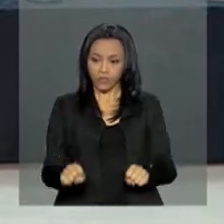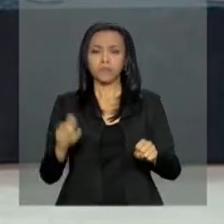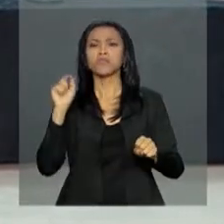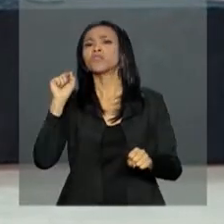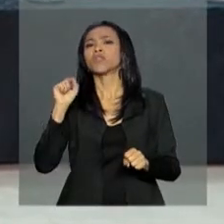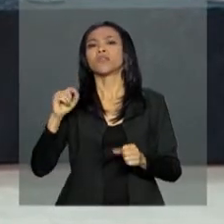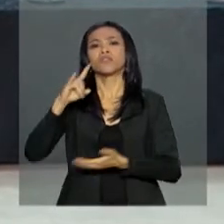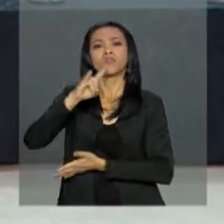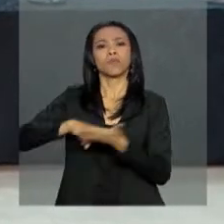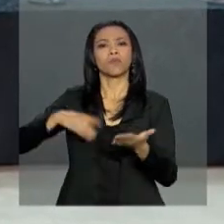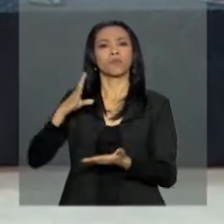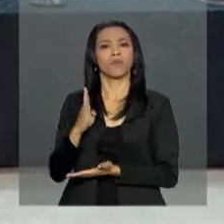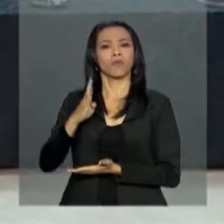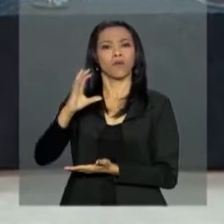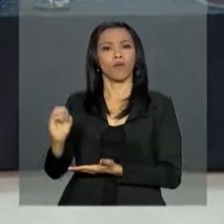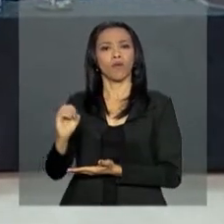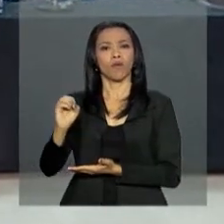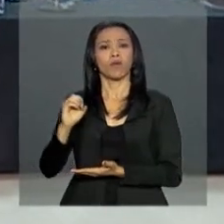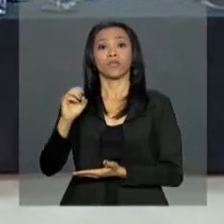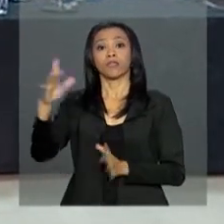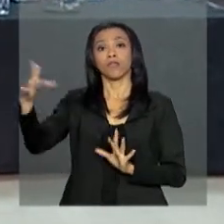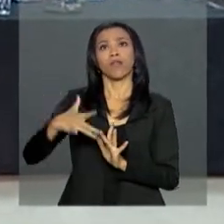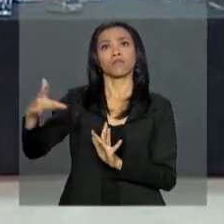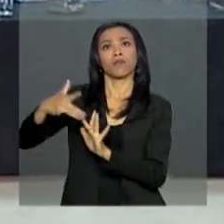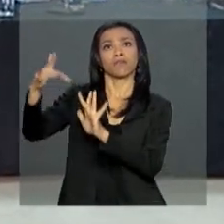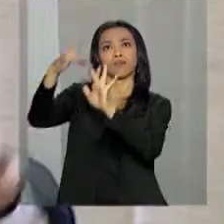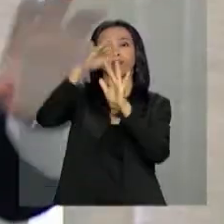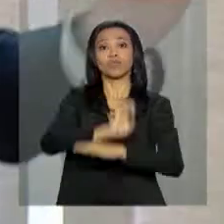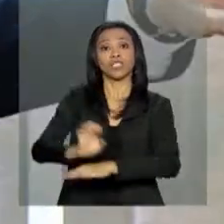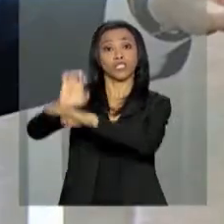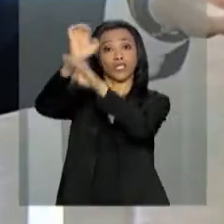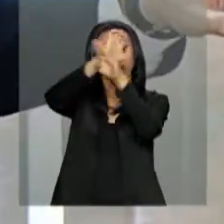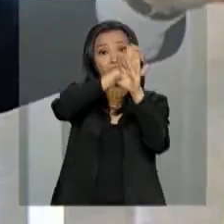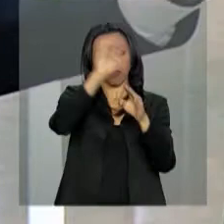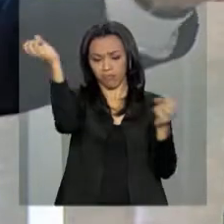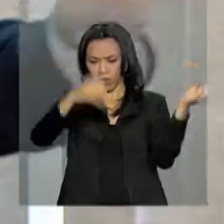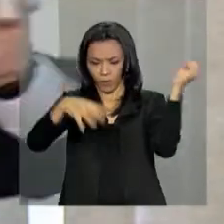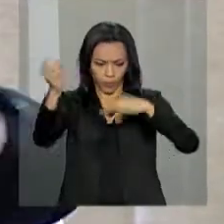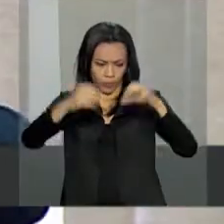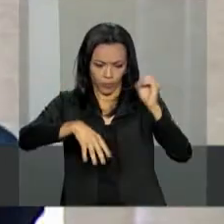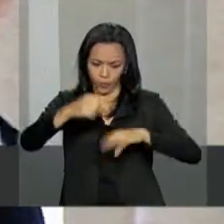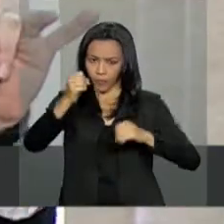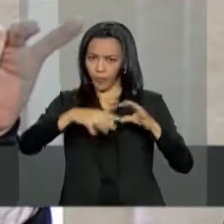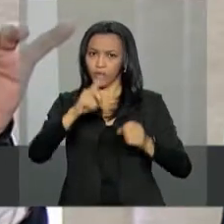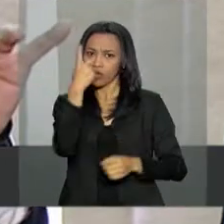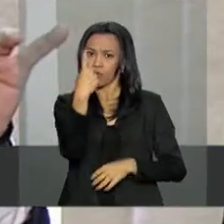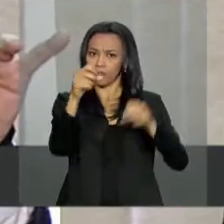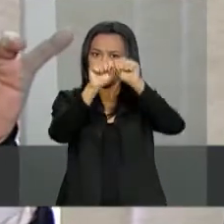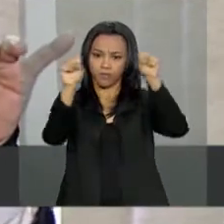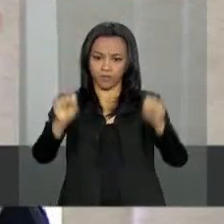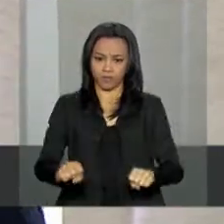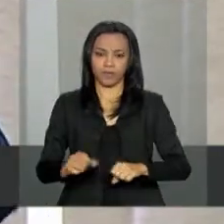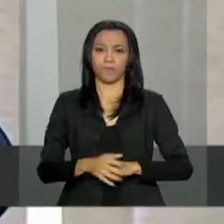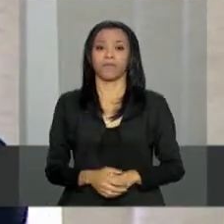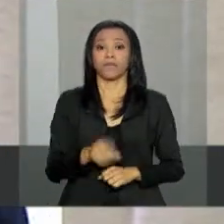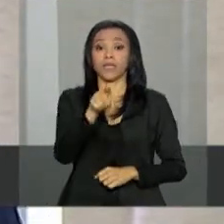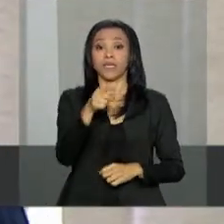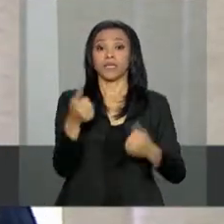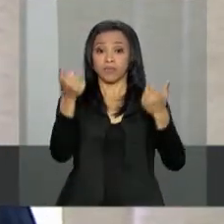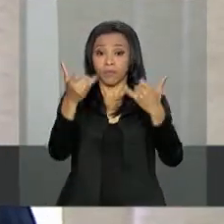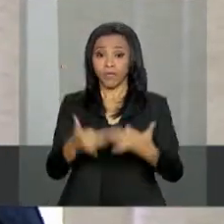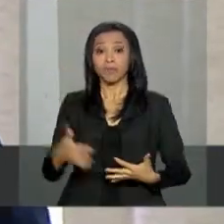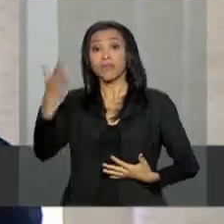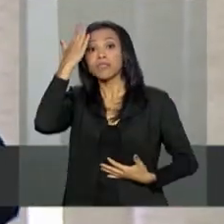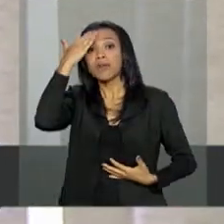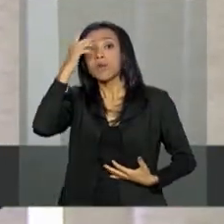integração progressiva das bases de dados dos Estados. Queremos ter a capacidade de qualquer lugar do país saber em tempo